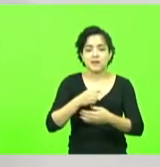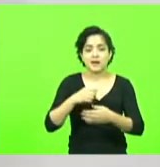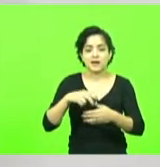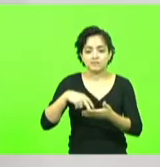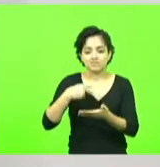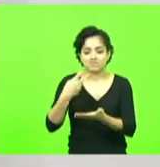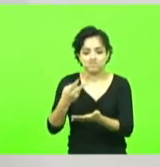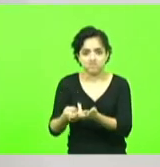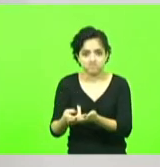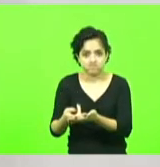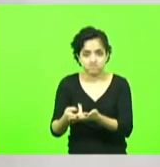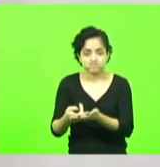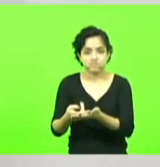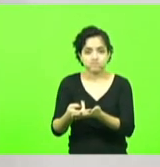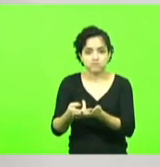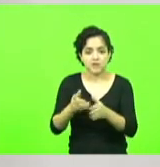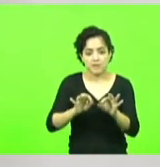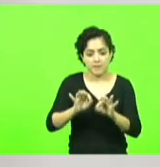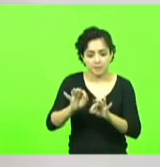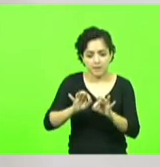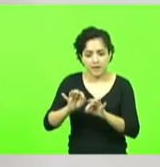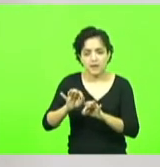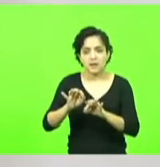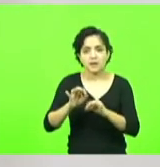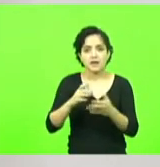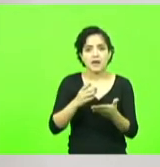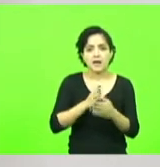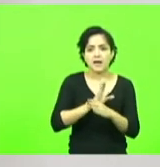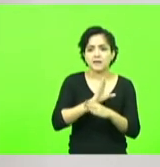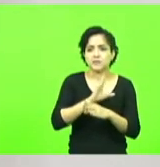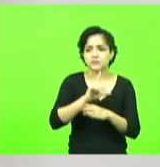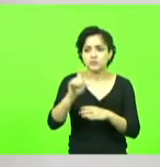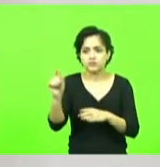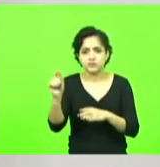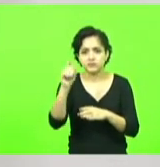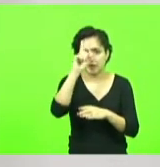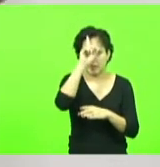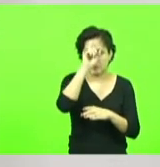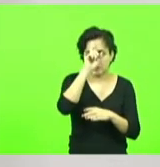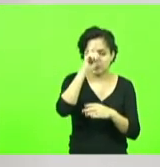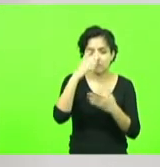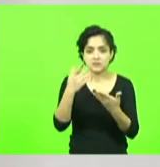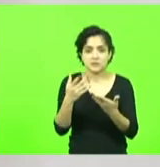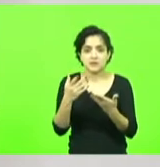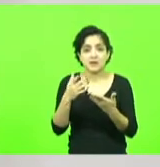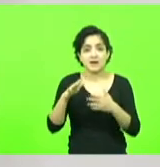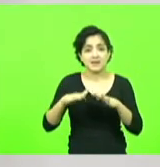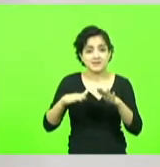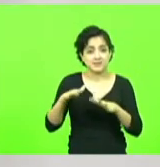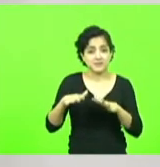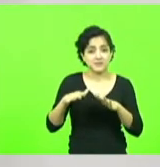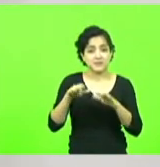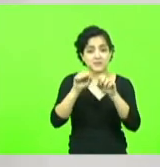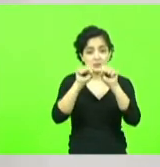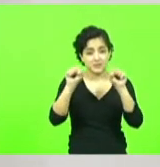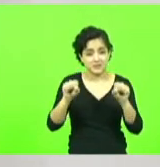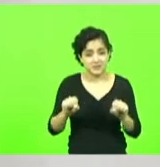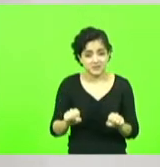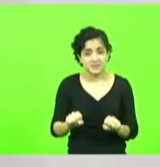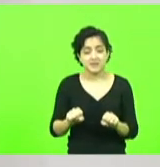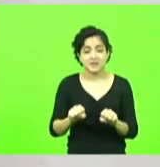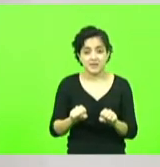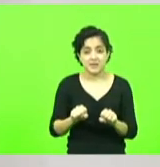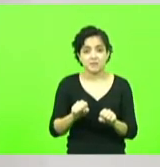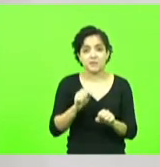e aí corre para arrumar vaga às vezes o sistema aí de controle é um pouco demorado da